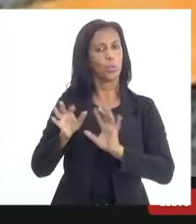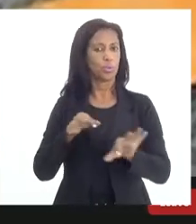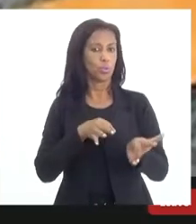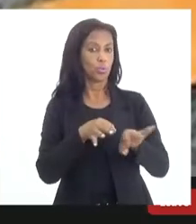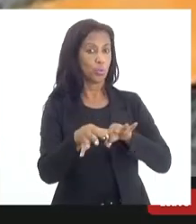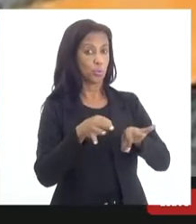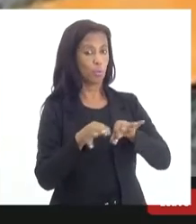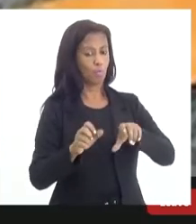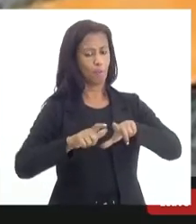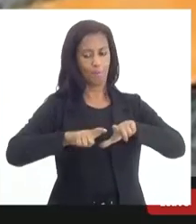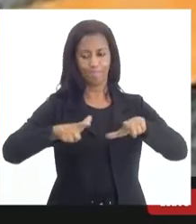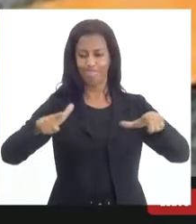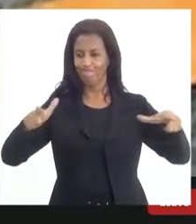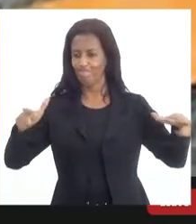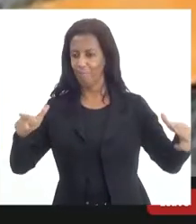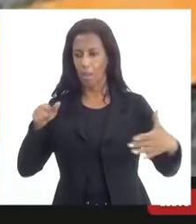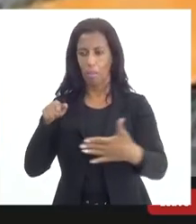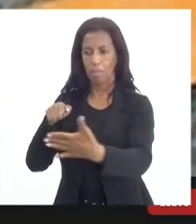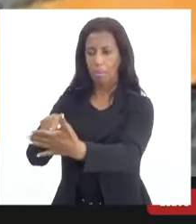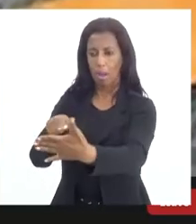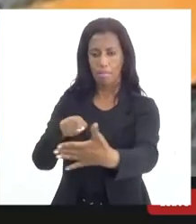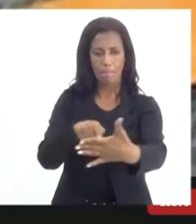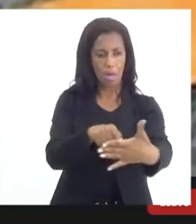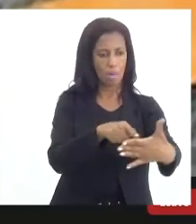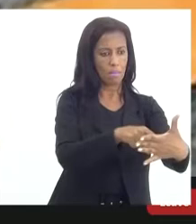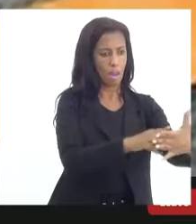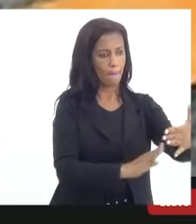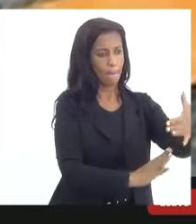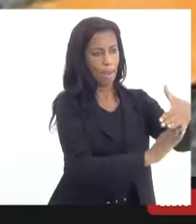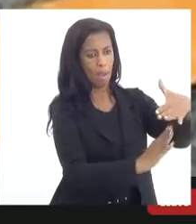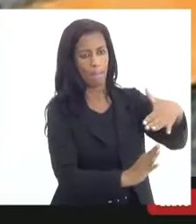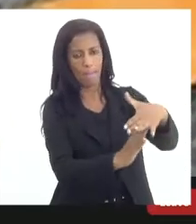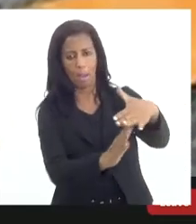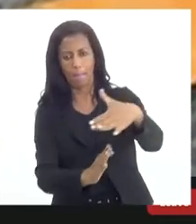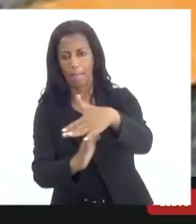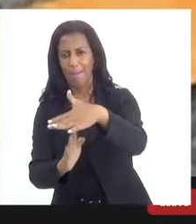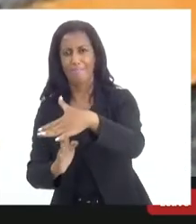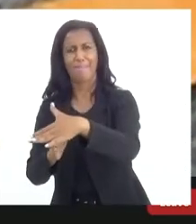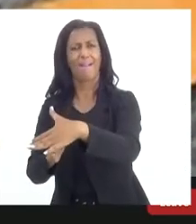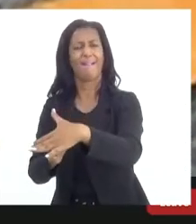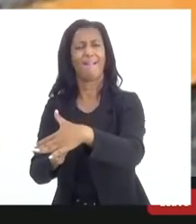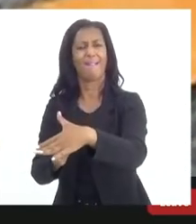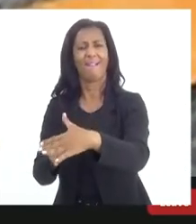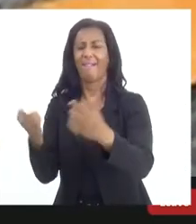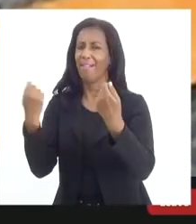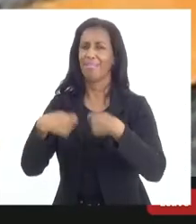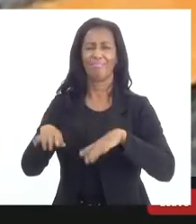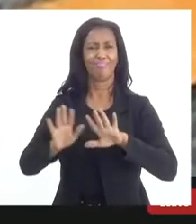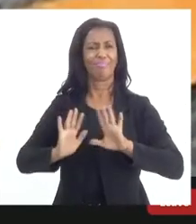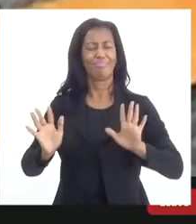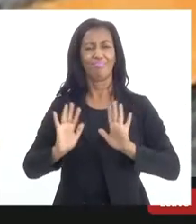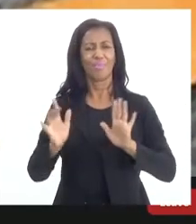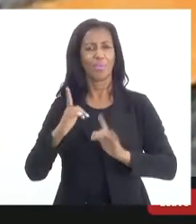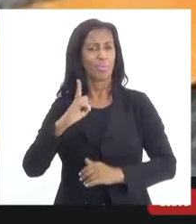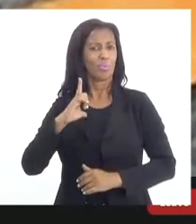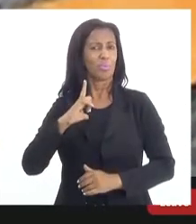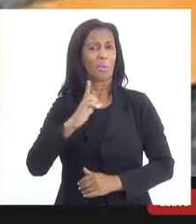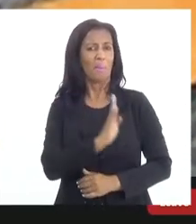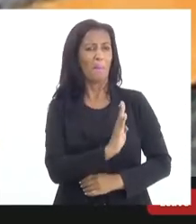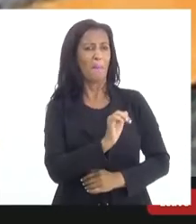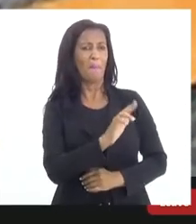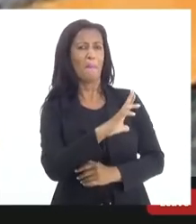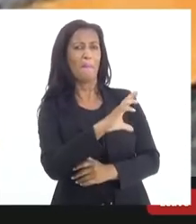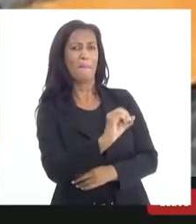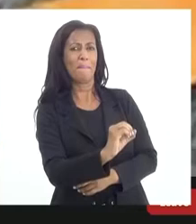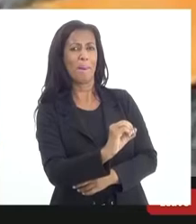forma ampla identificando as barreiras que levam a que nós não tenhamos um banco cada